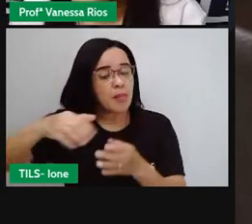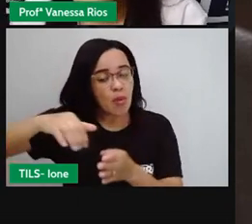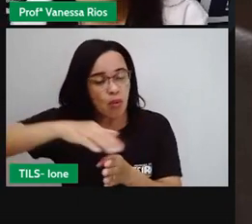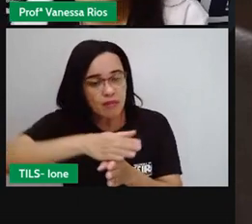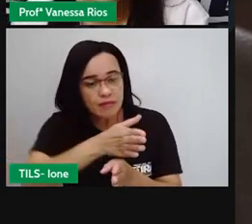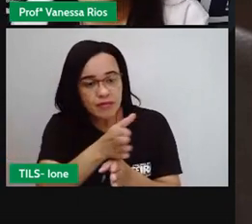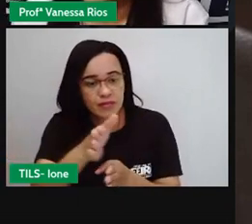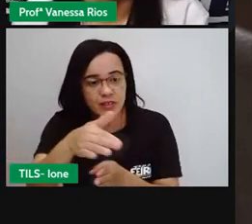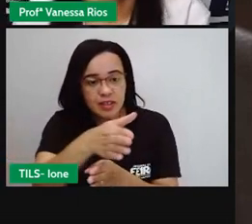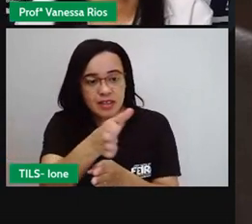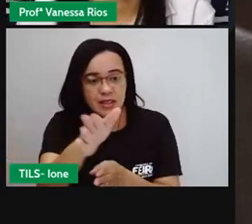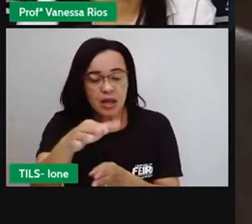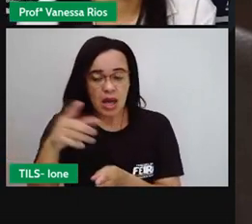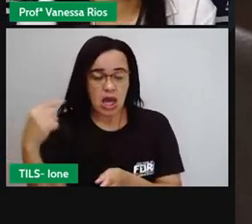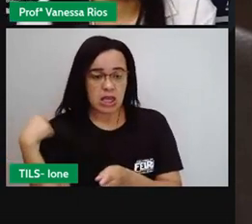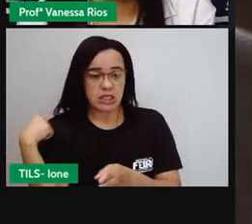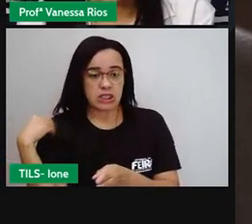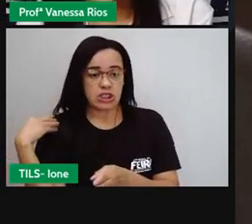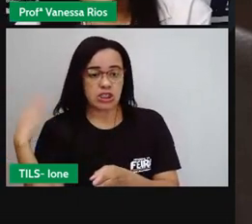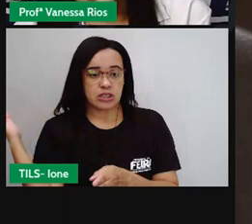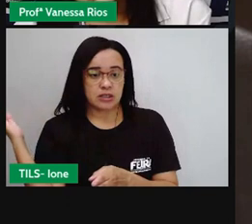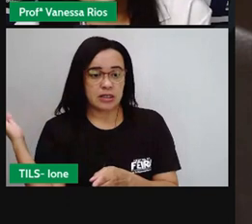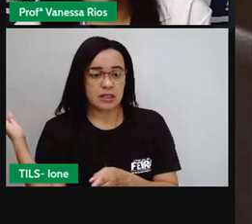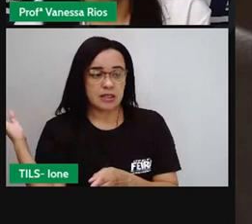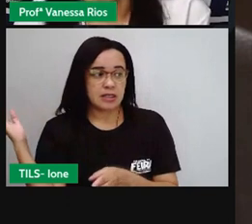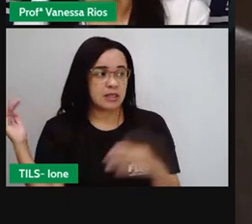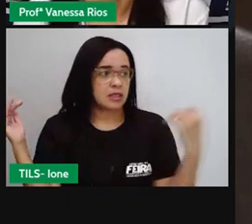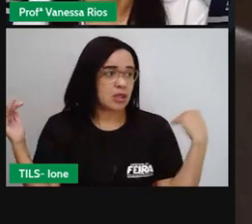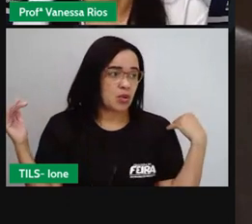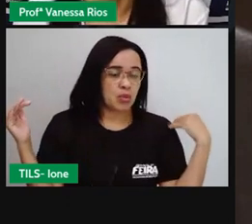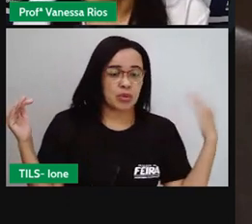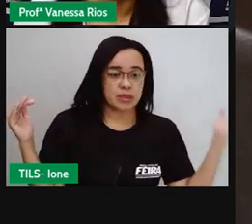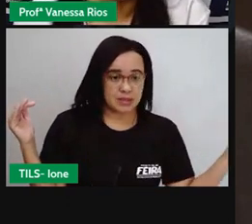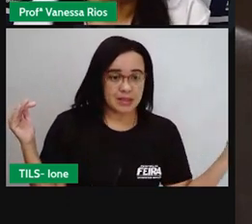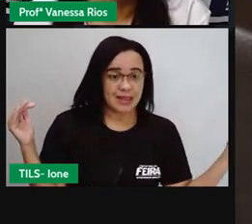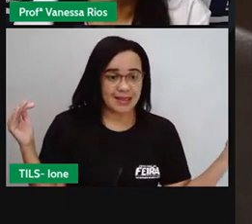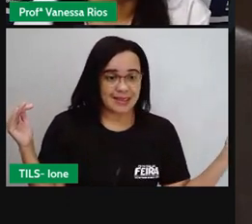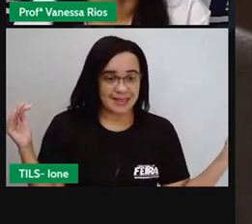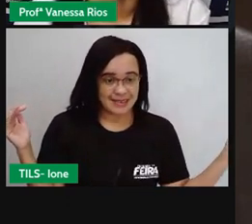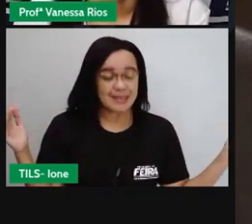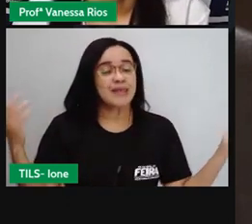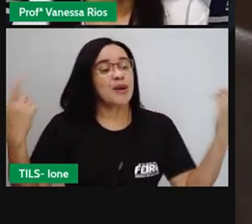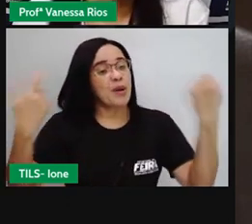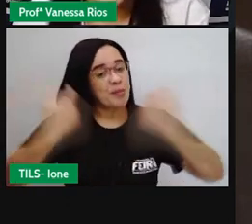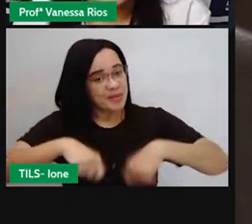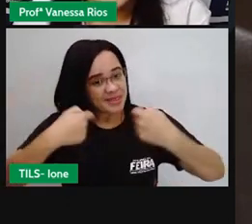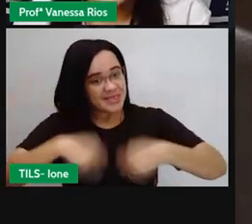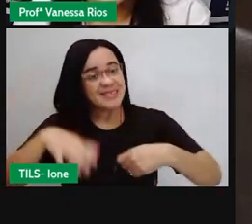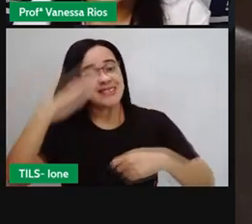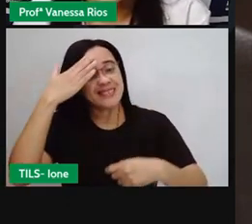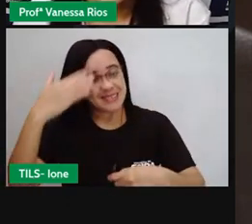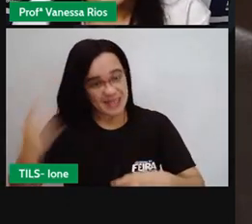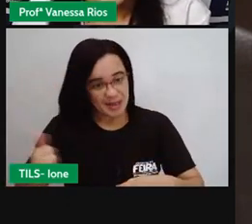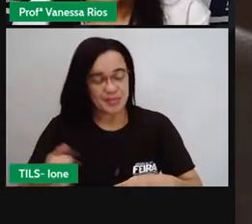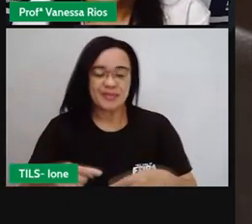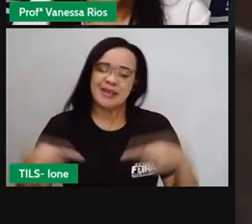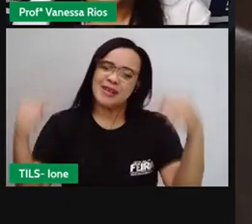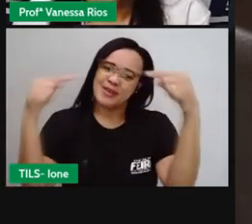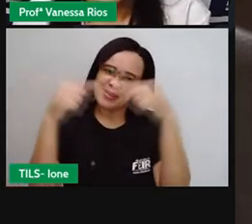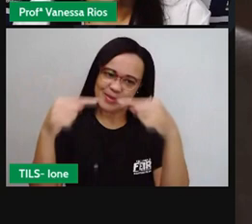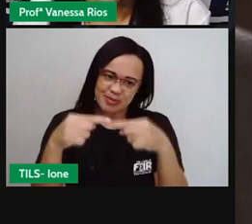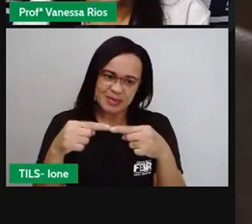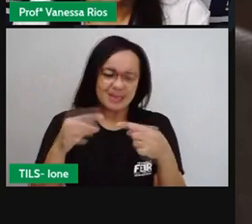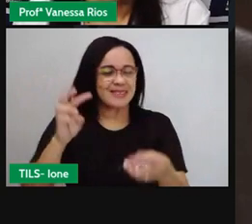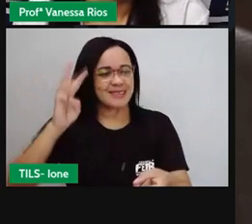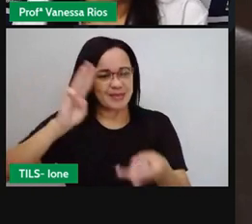o que é 150 metros, a gente precisa saber o que é à direita, e tudo isso aí, a matemática está presente. Aí você